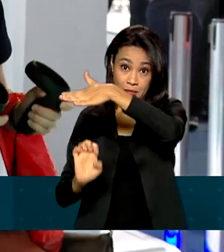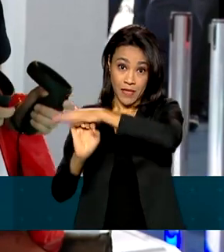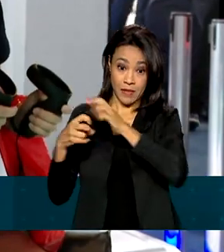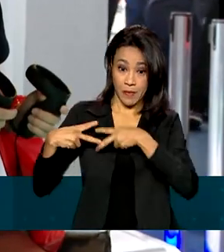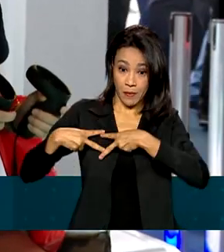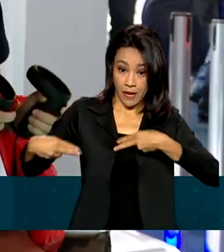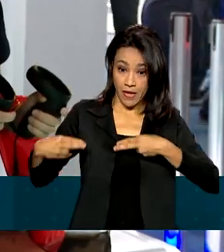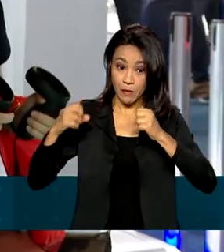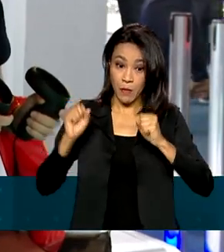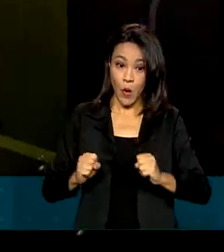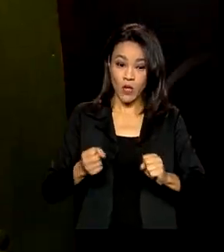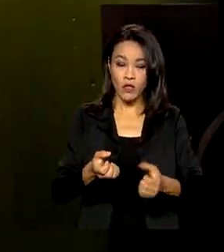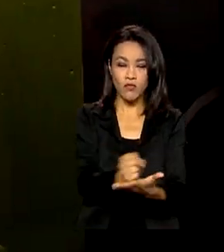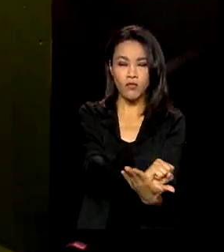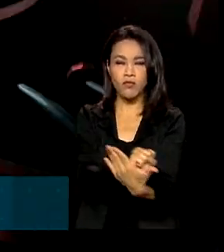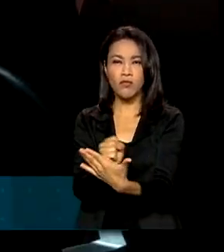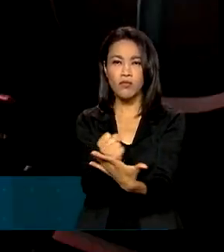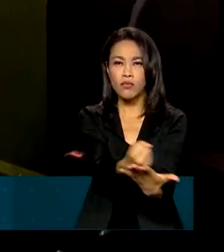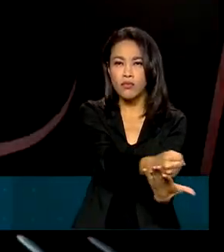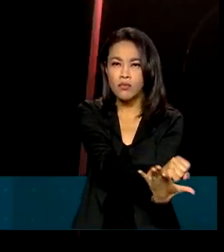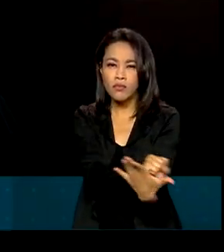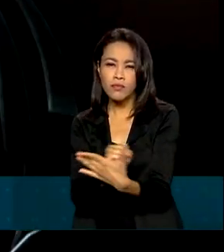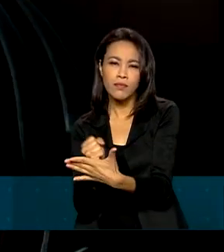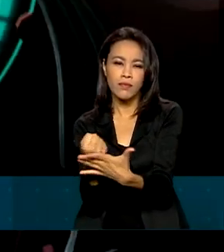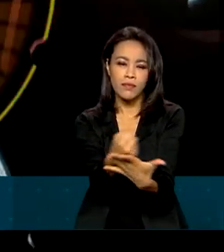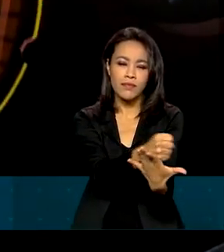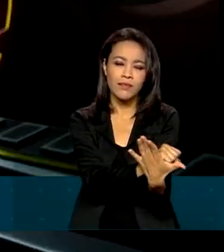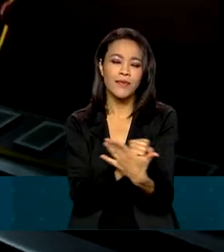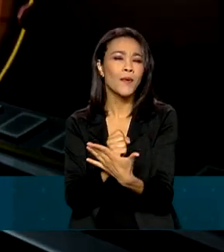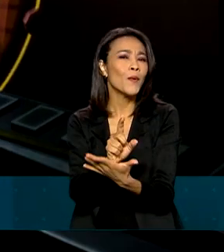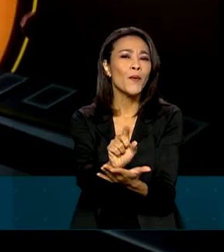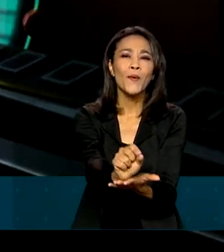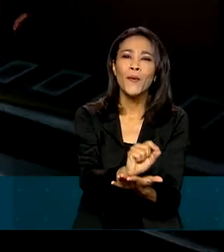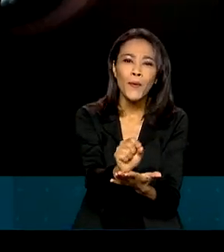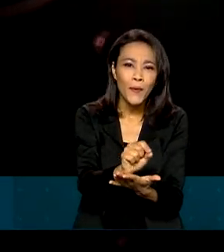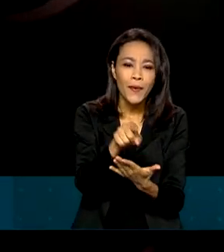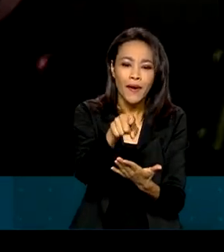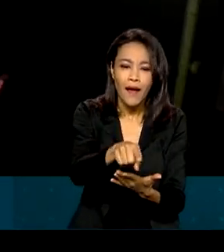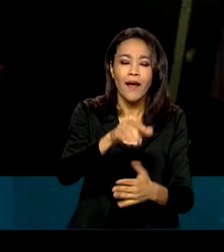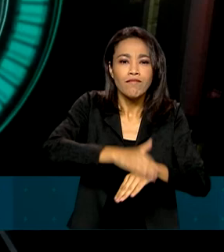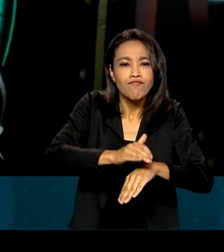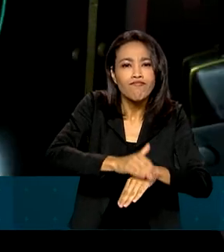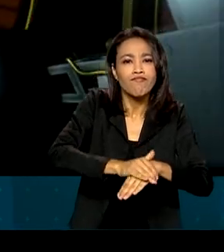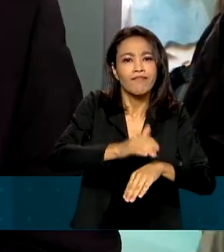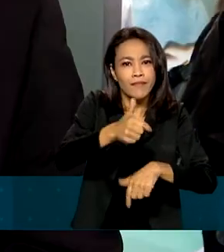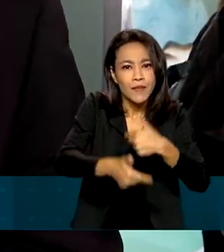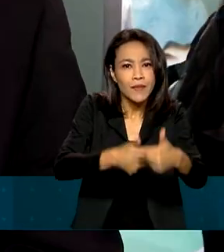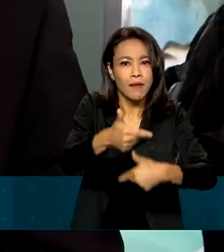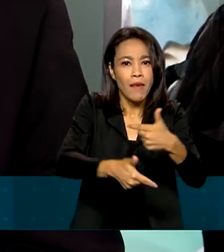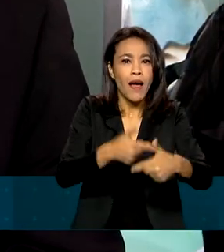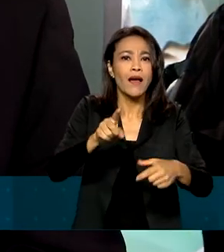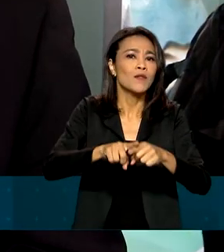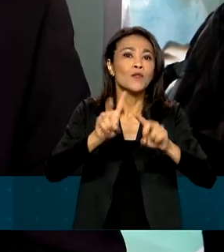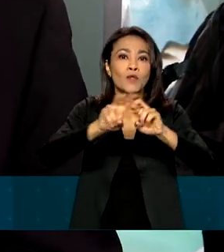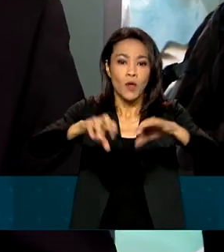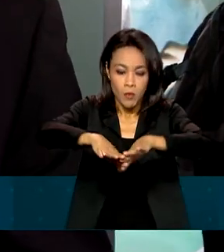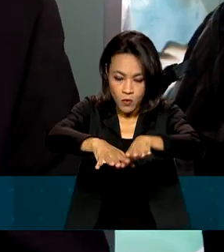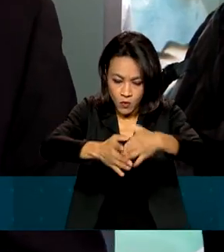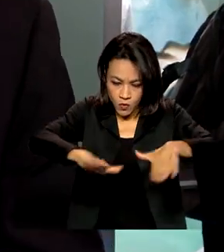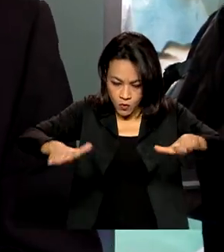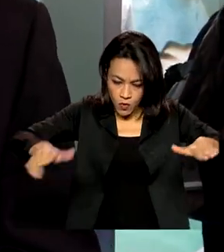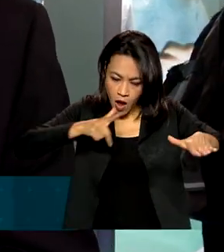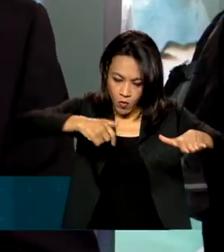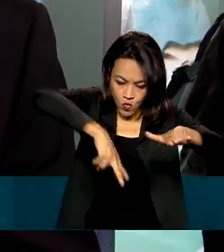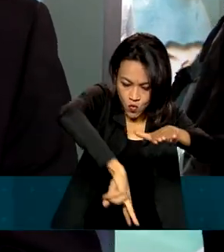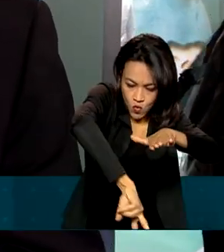podem pilotar um simulador de última geração que reproduz operações realizadas no pré-sal. Debater a produção de energia